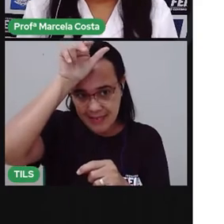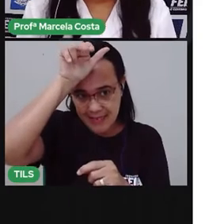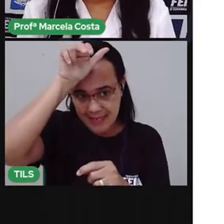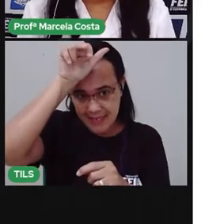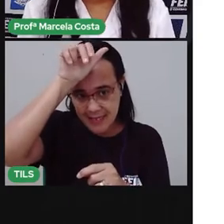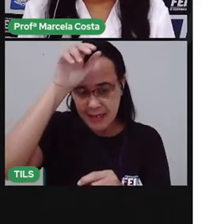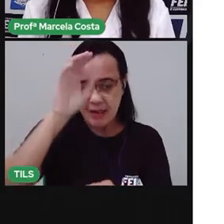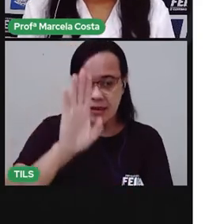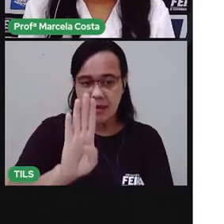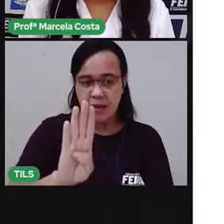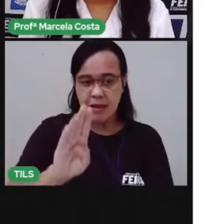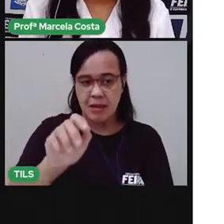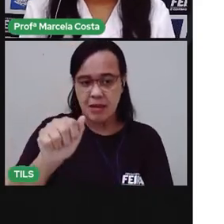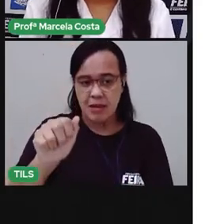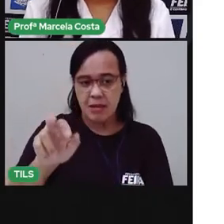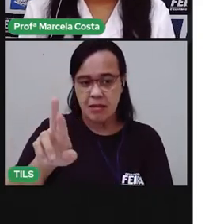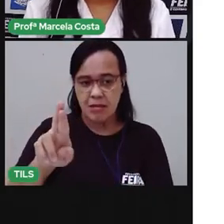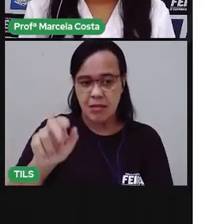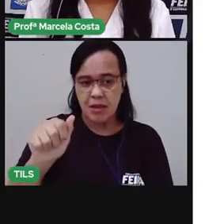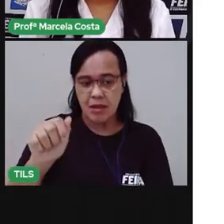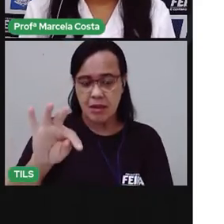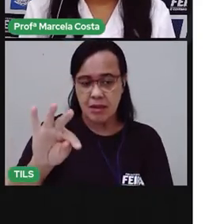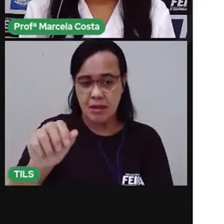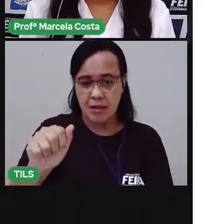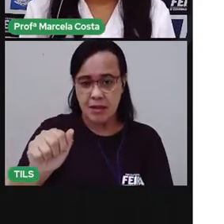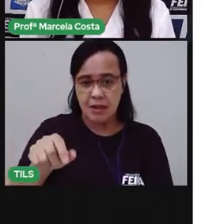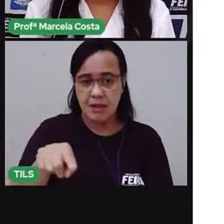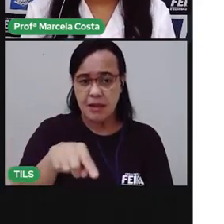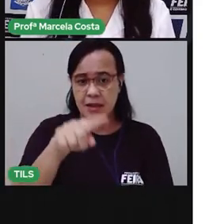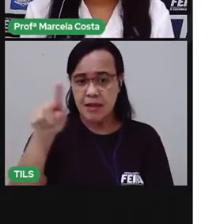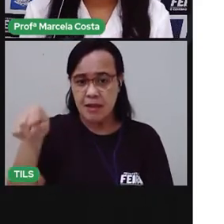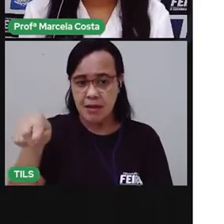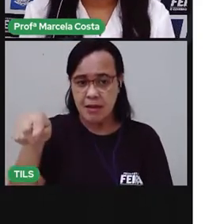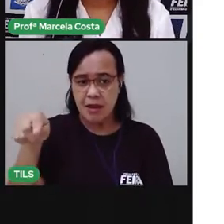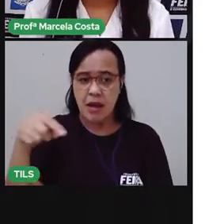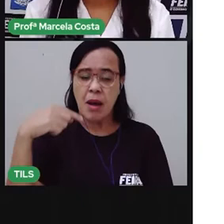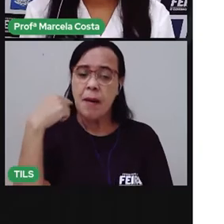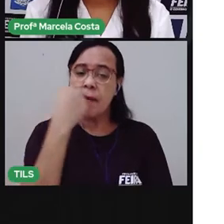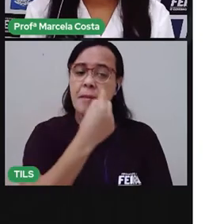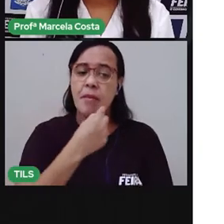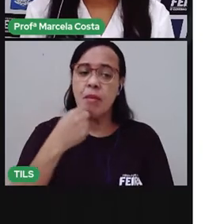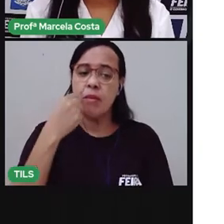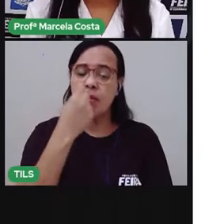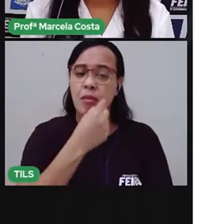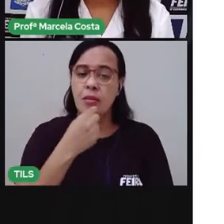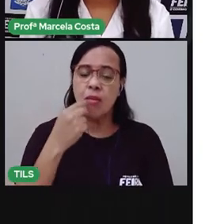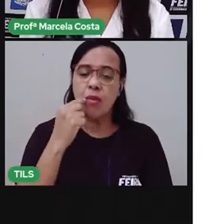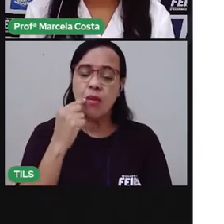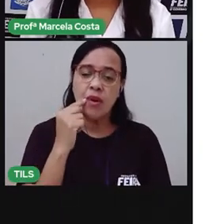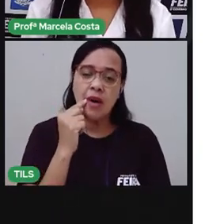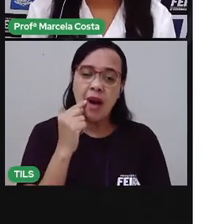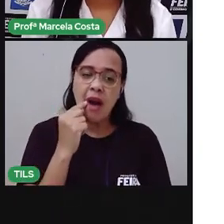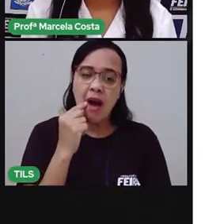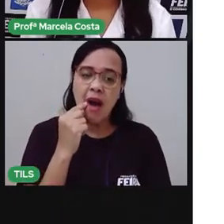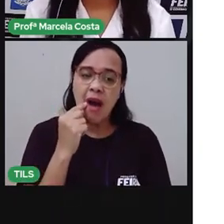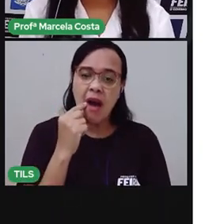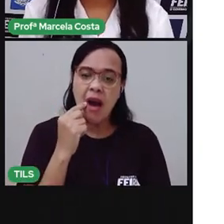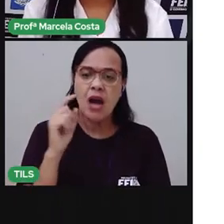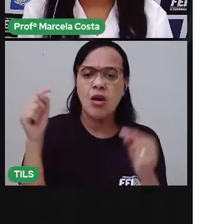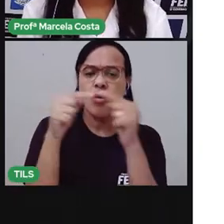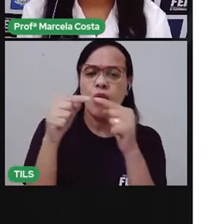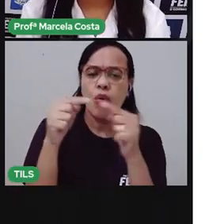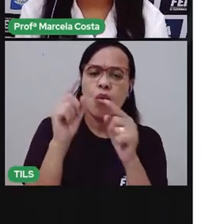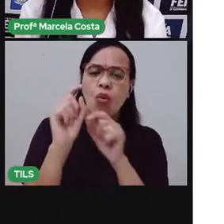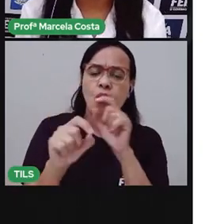Observem aqui, crianças, que eu coloquei aqui do lado uma imagem de uma boca. Toda vez que essa boquinha aparecer, a vai